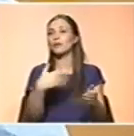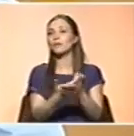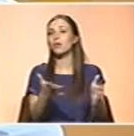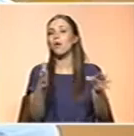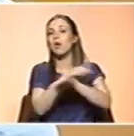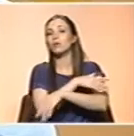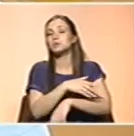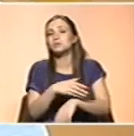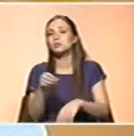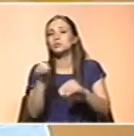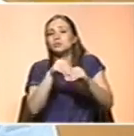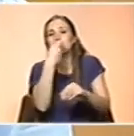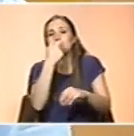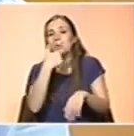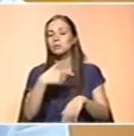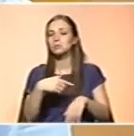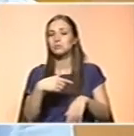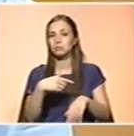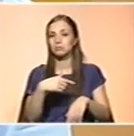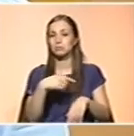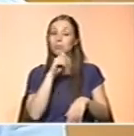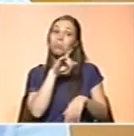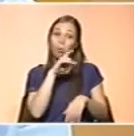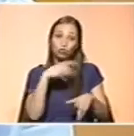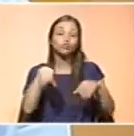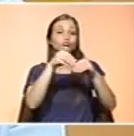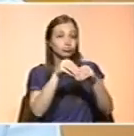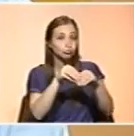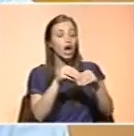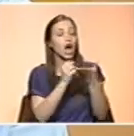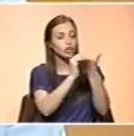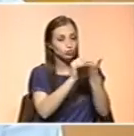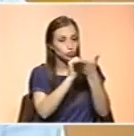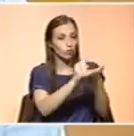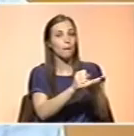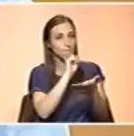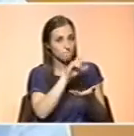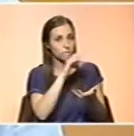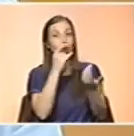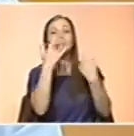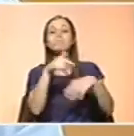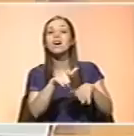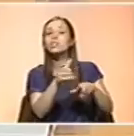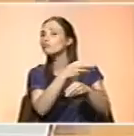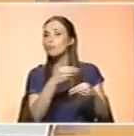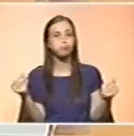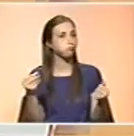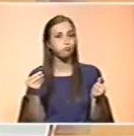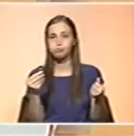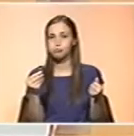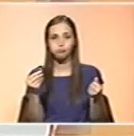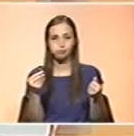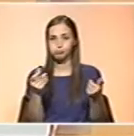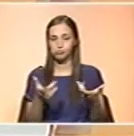suplemento, um complemento que poderá complementar, ajudar, suplementar... Não resolve. Mas não resolve. O